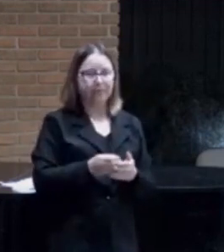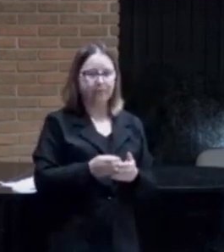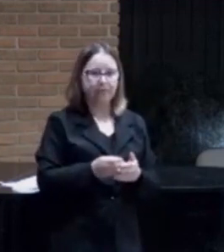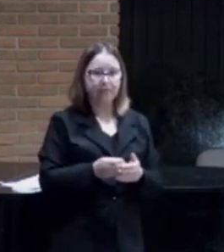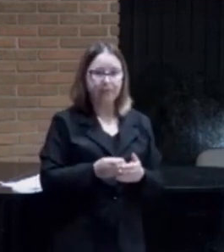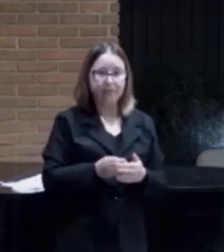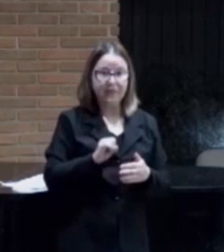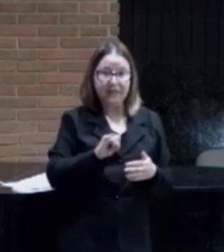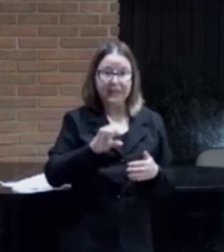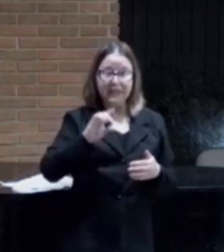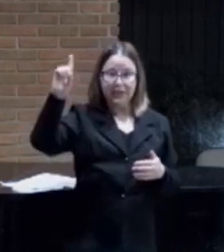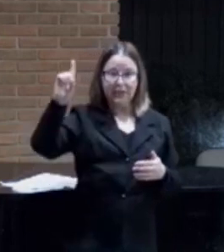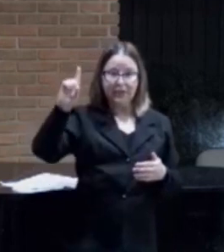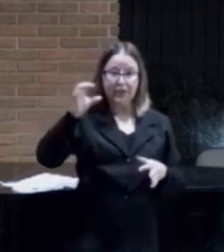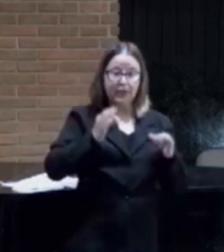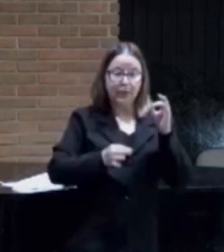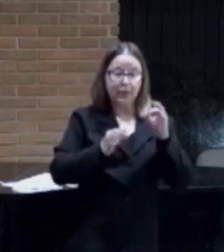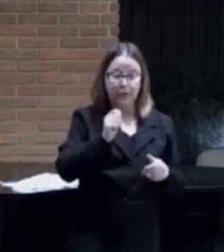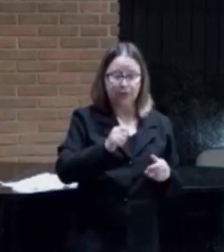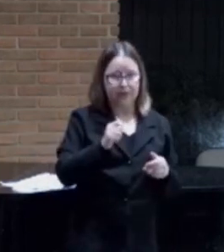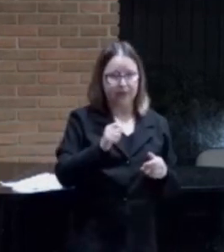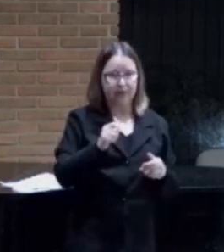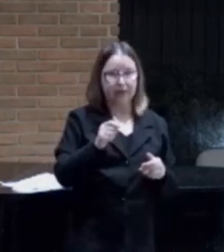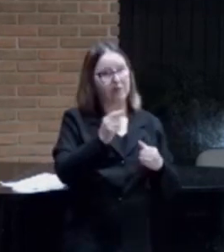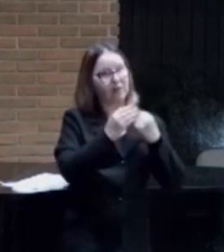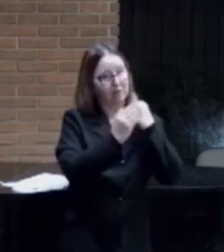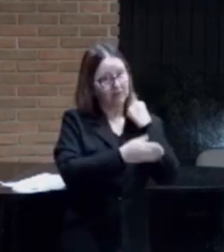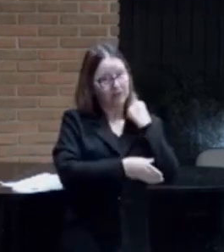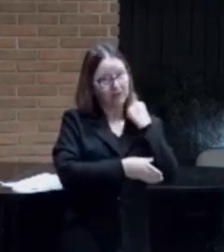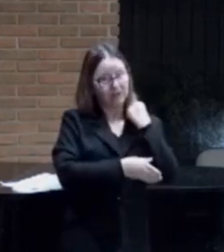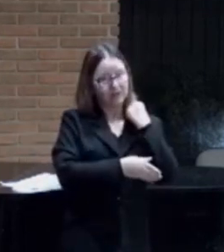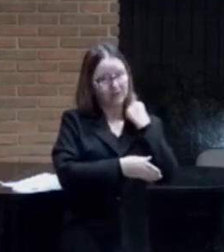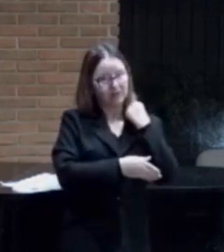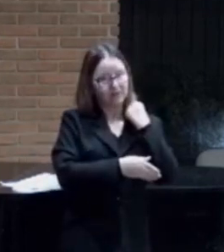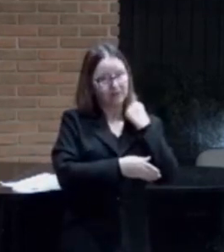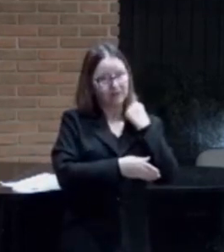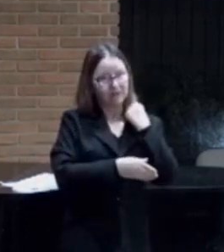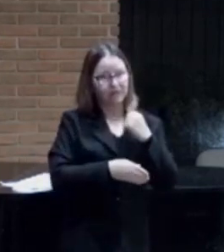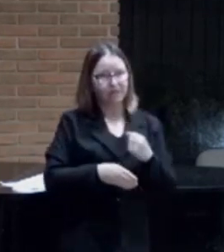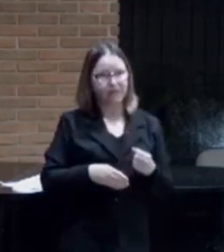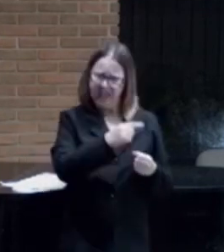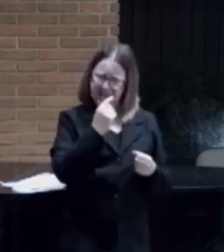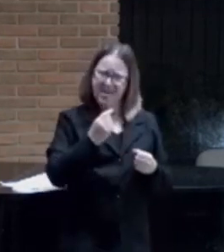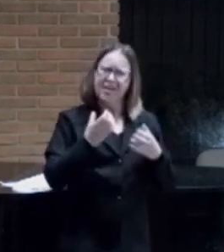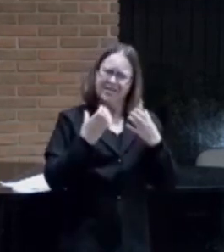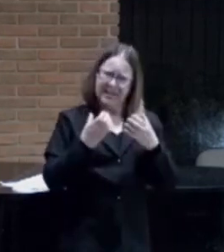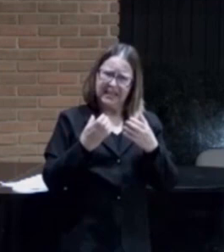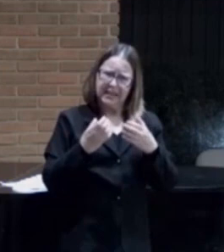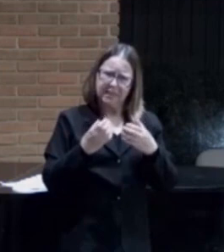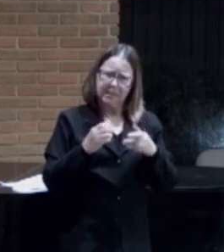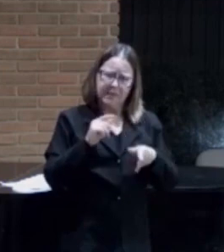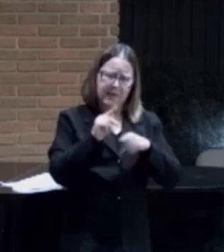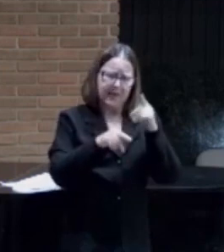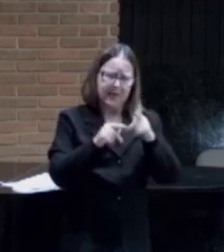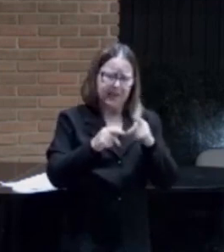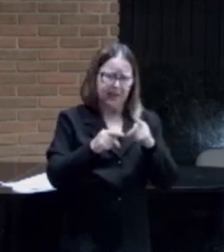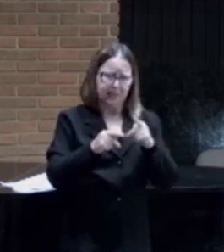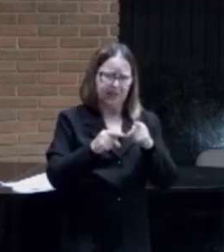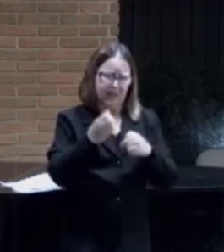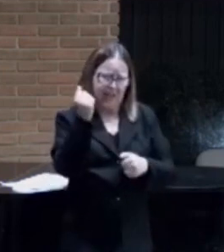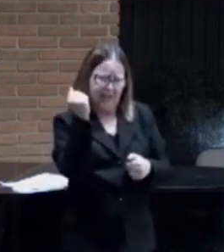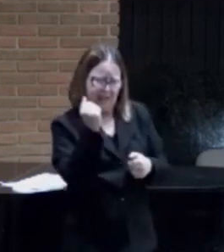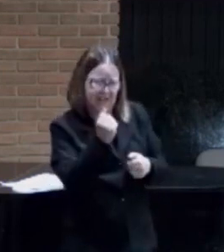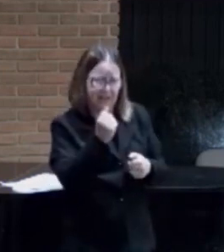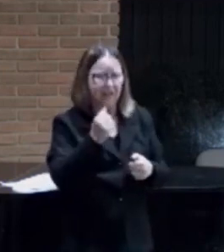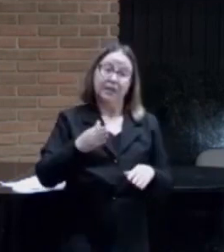Se Ele é um justo juiz, nós temos que ser o quê? Condenados. É simples. Nós não queremos que os malfeitores vão para a cadeia? Consequentemente, nós temos que querer que a gente seja